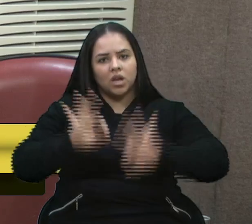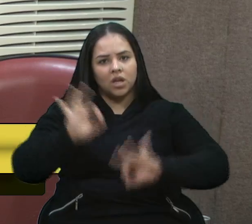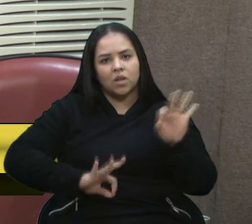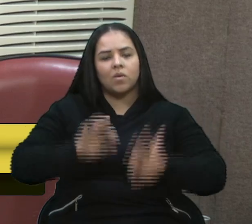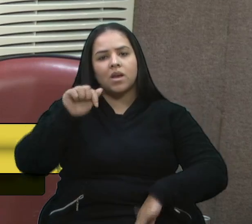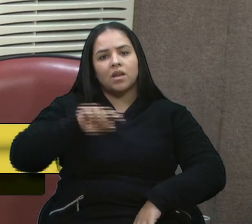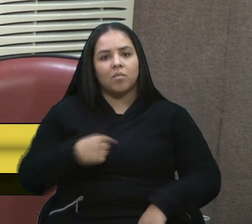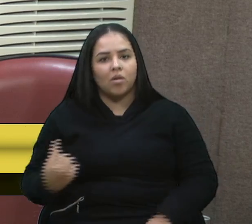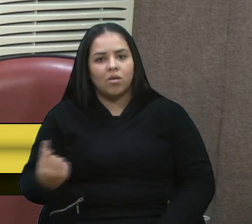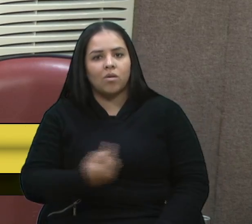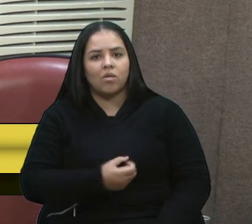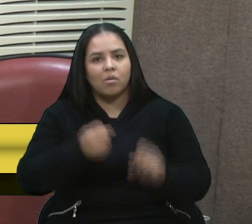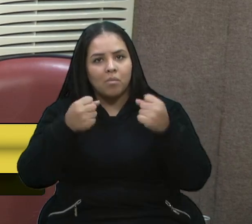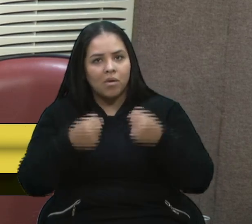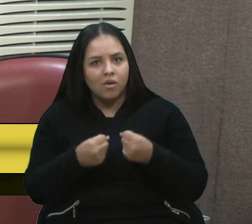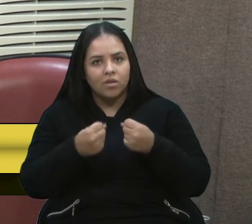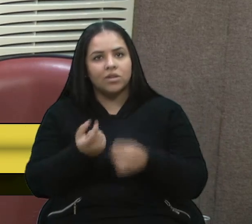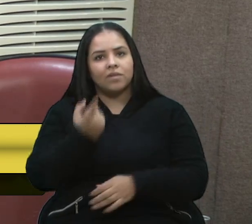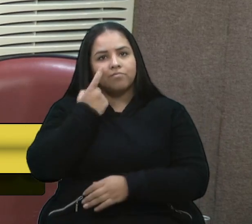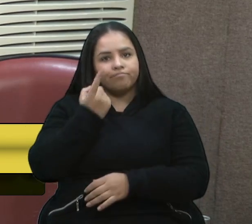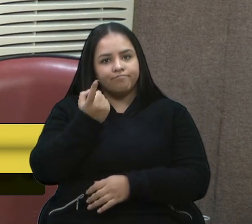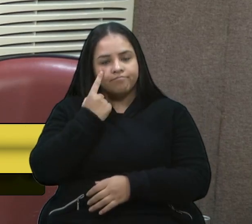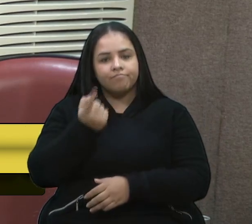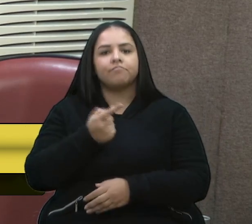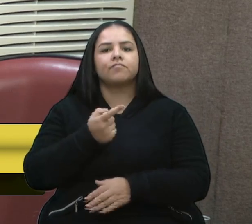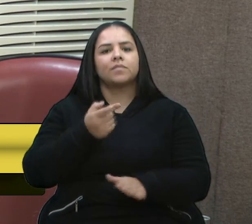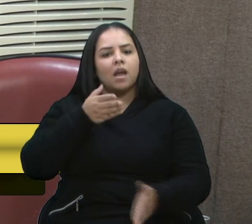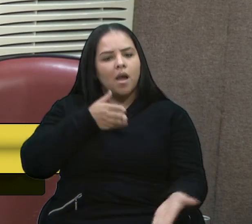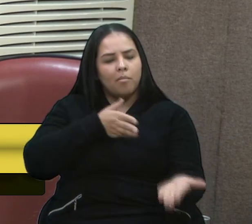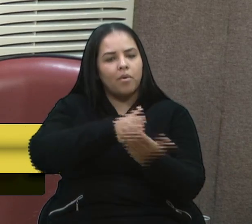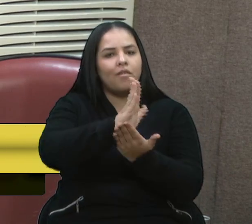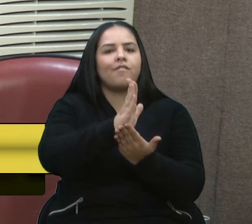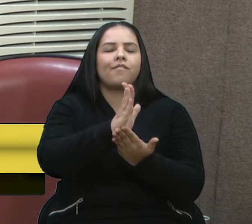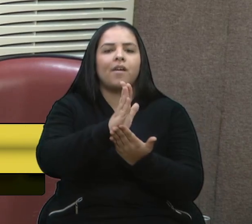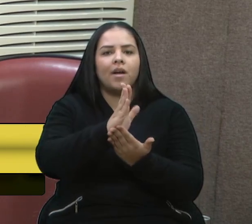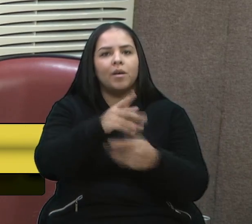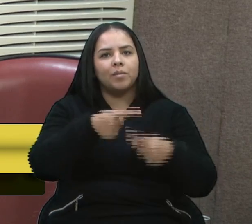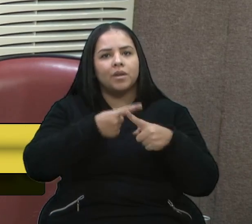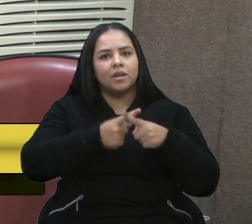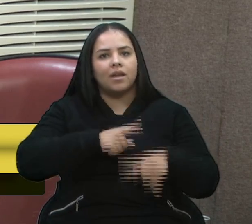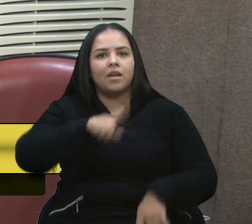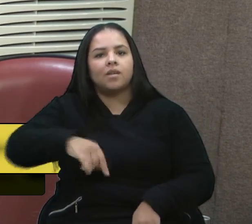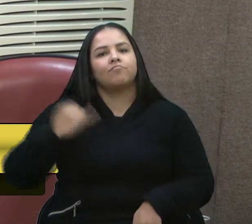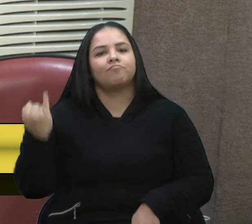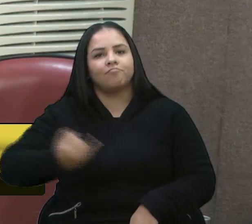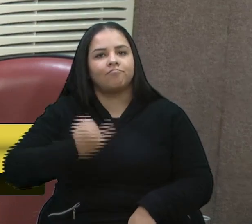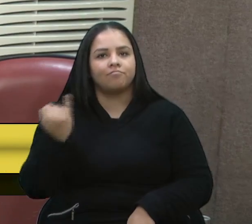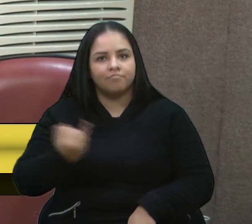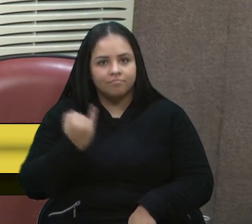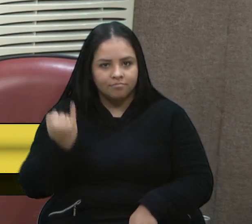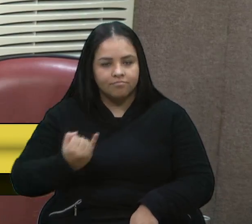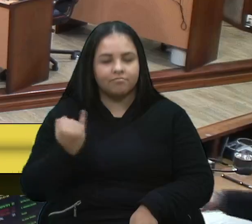para que nós possamos fazer a apreciação e a aprovação pela necessidade e a importância que ele tem. Muito obrigada.